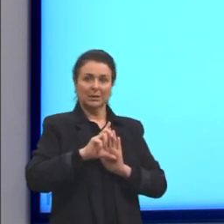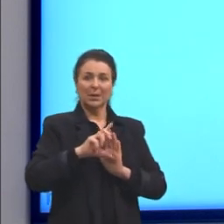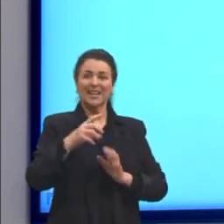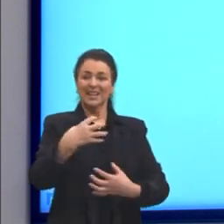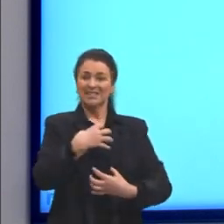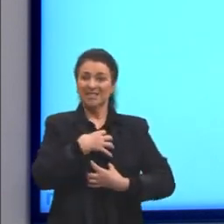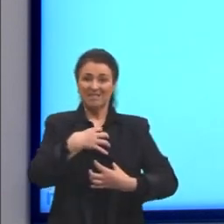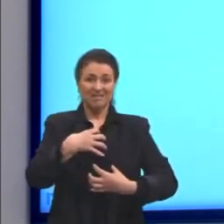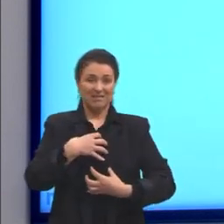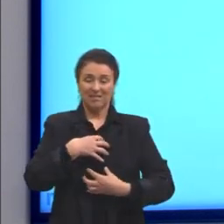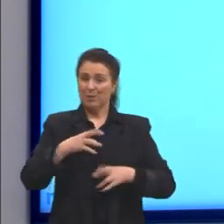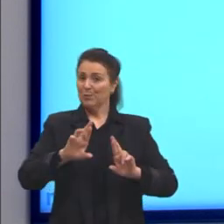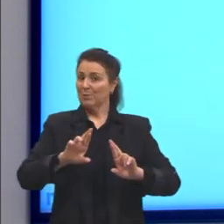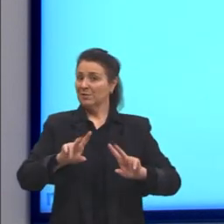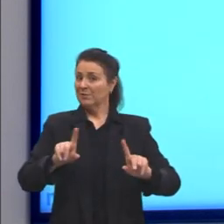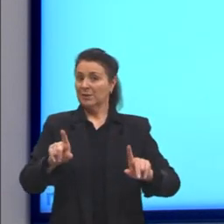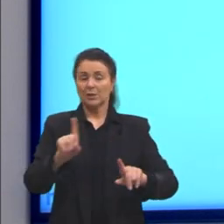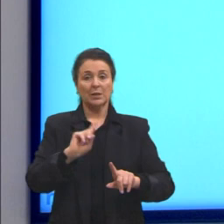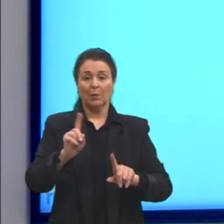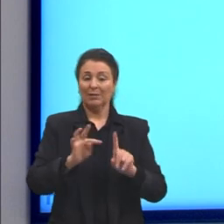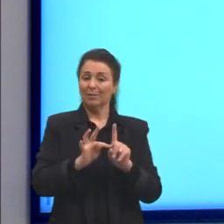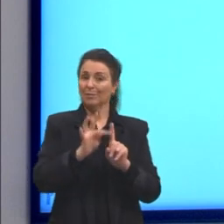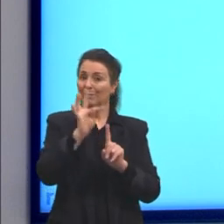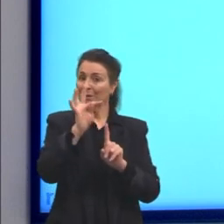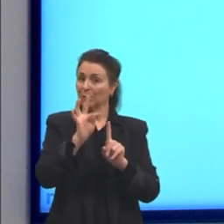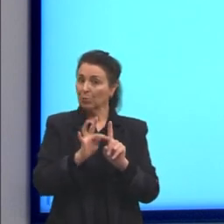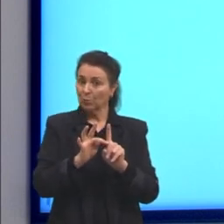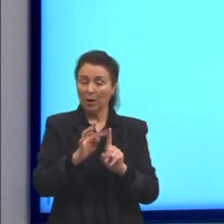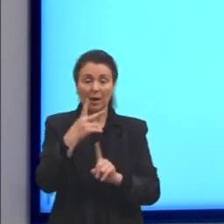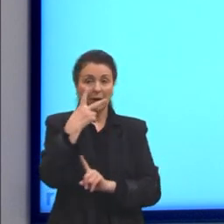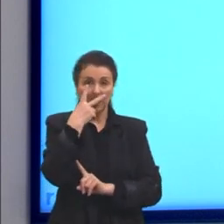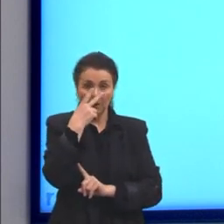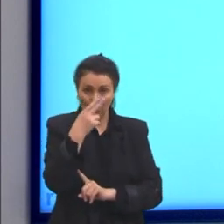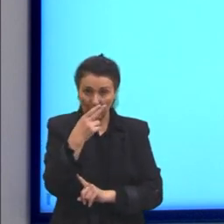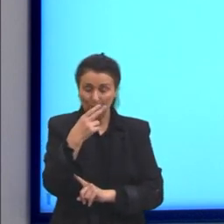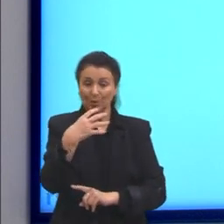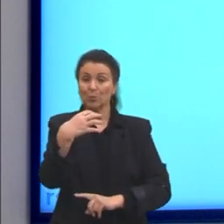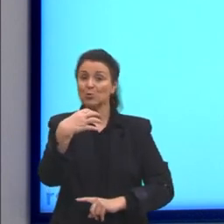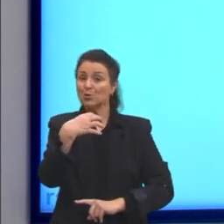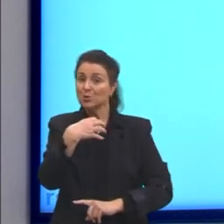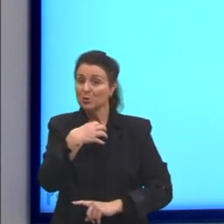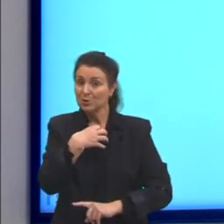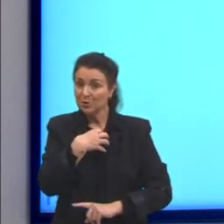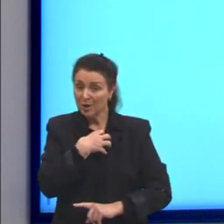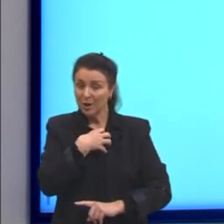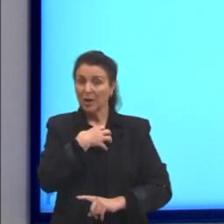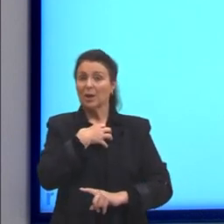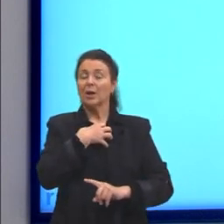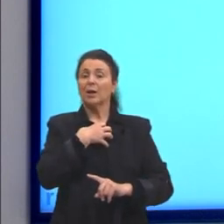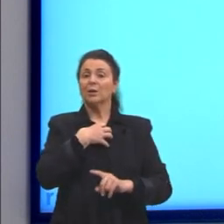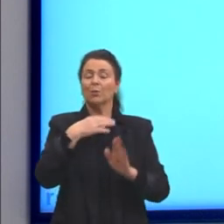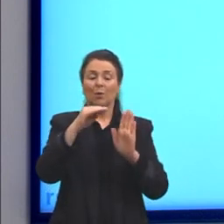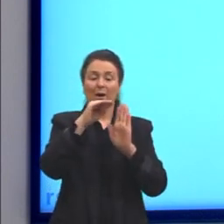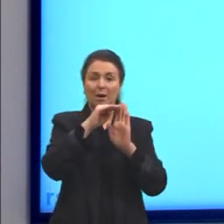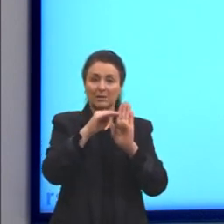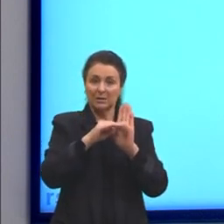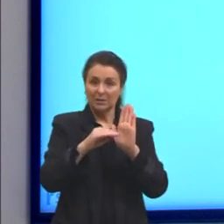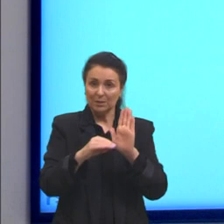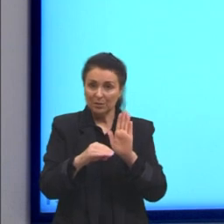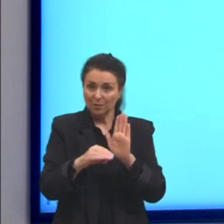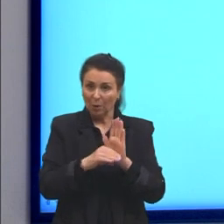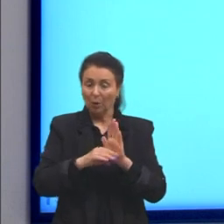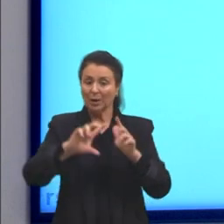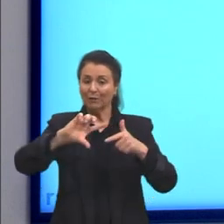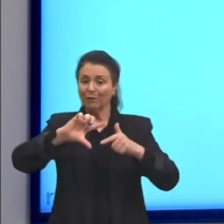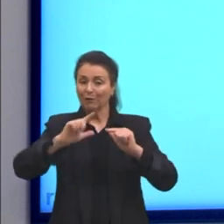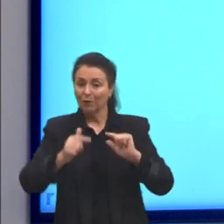que a temperatura é mais alta. É a mesma coisa. São somente escalas diferentes, formas diferentes